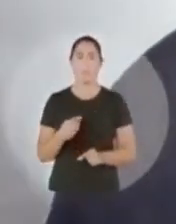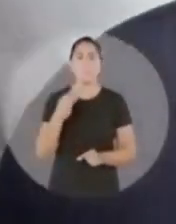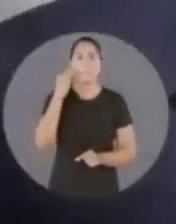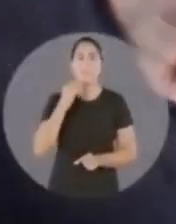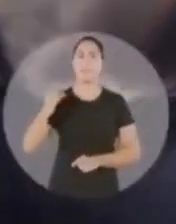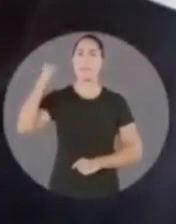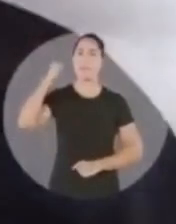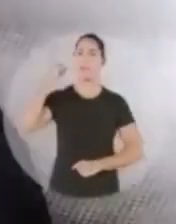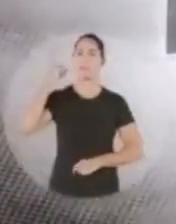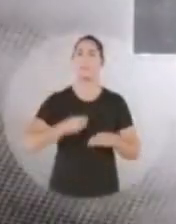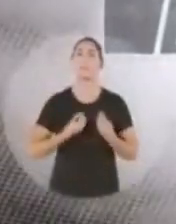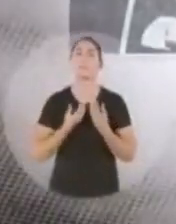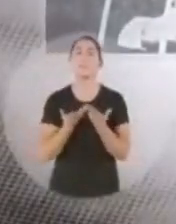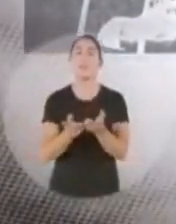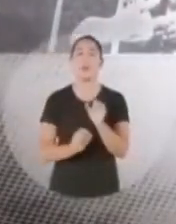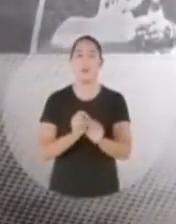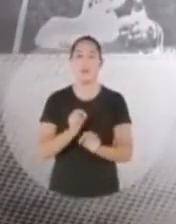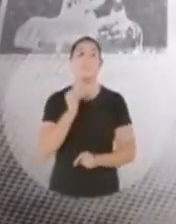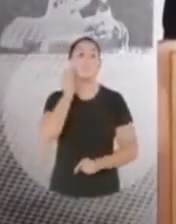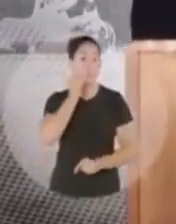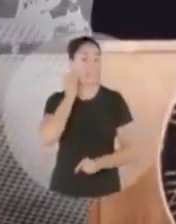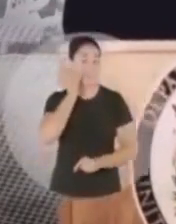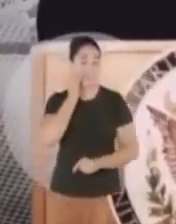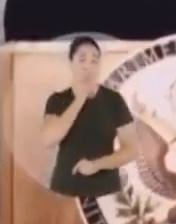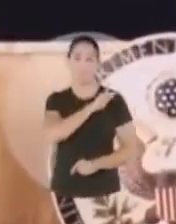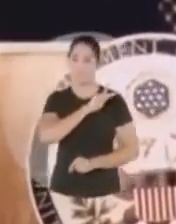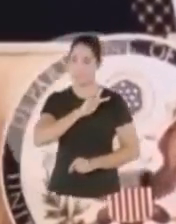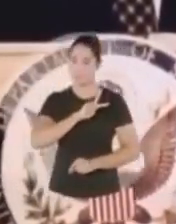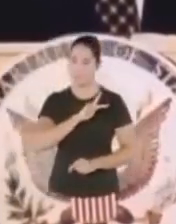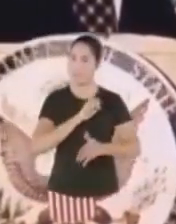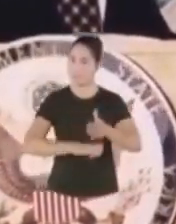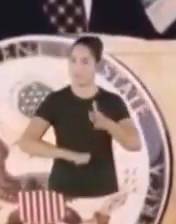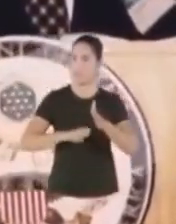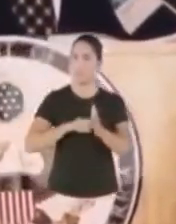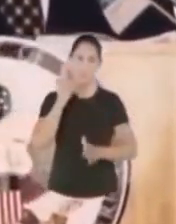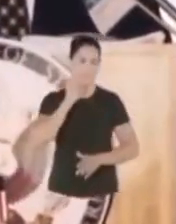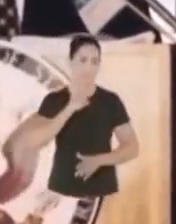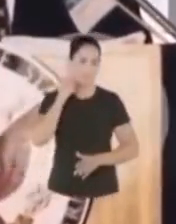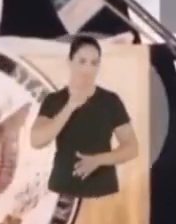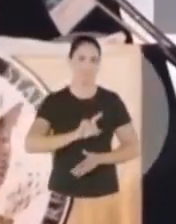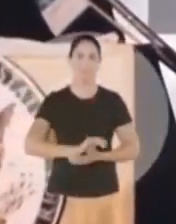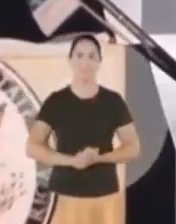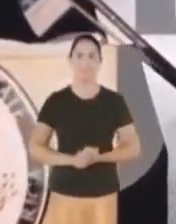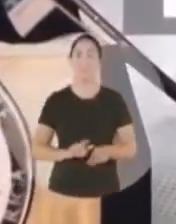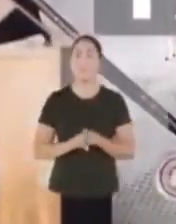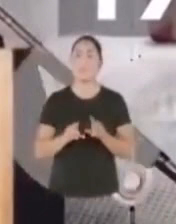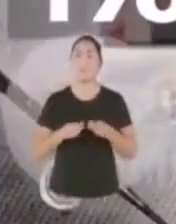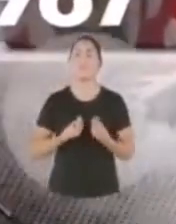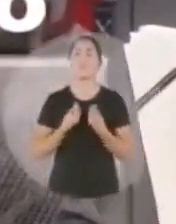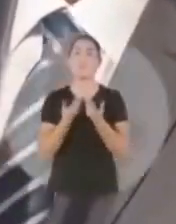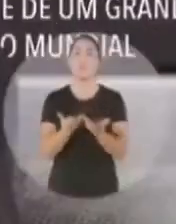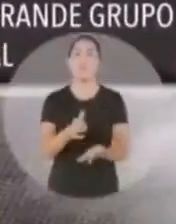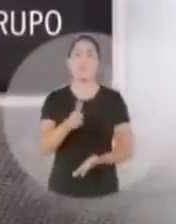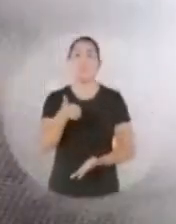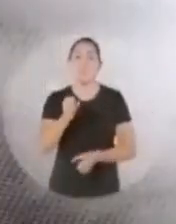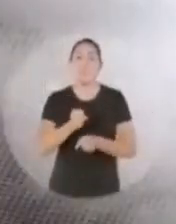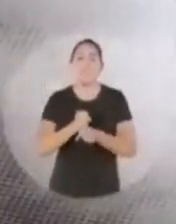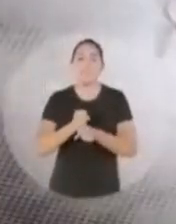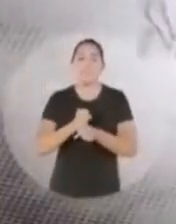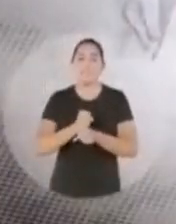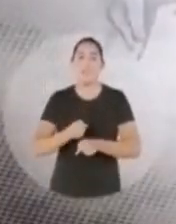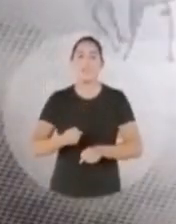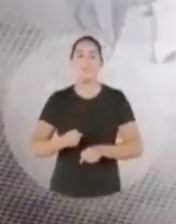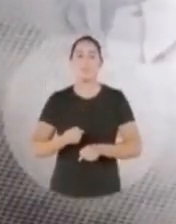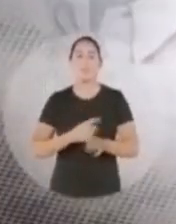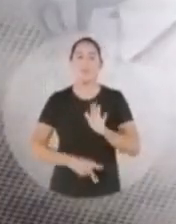que você oferece? Eu te ofereço a minha experiência como presidente de uma grande instituição americana. Ofereço 10